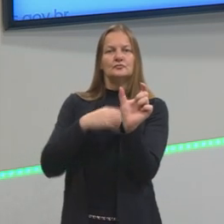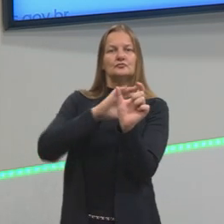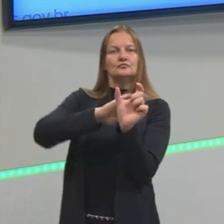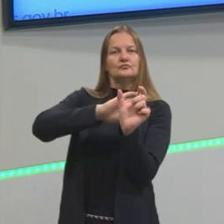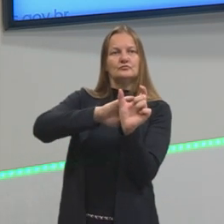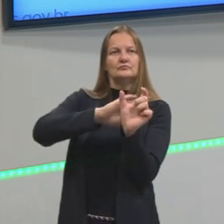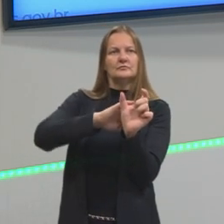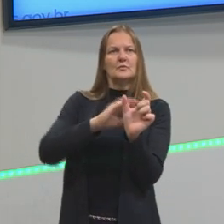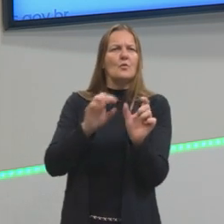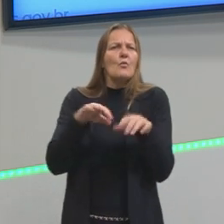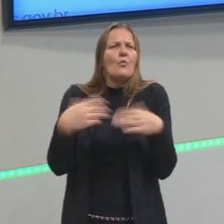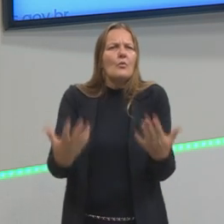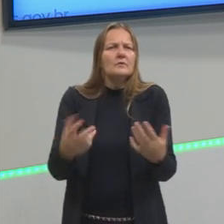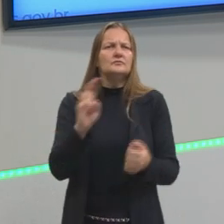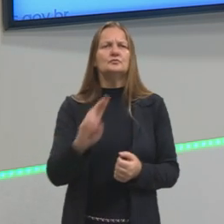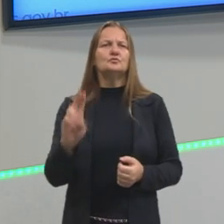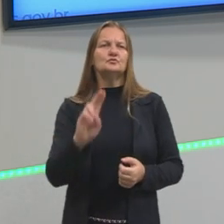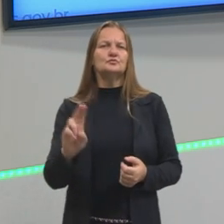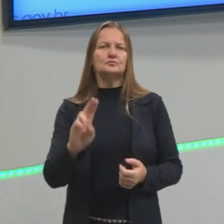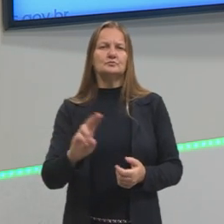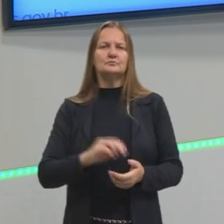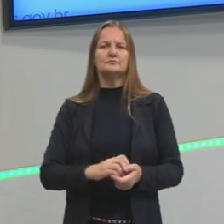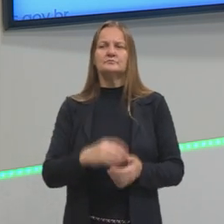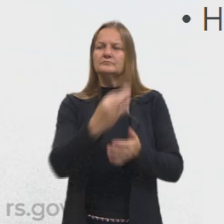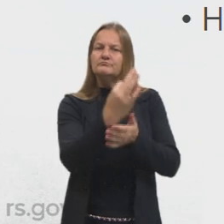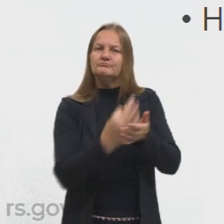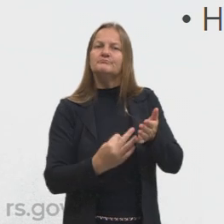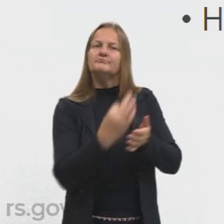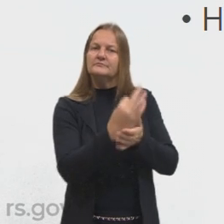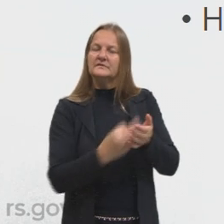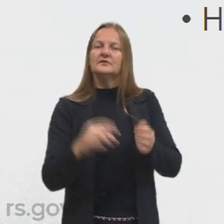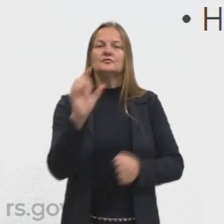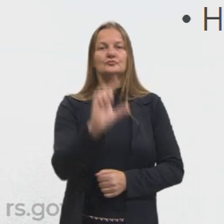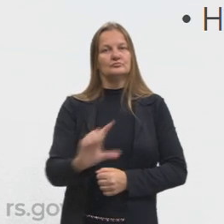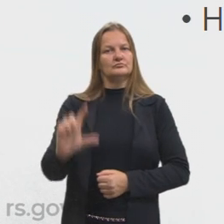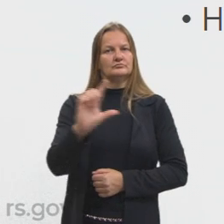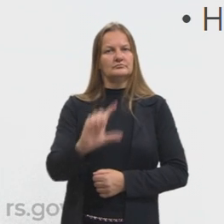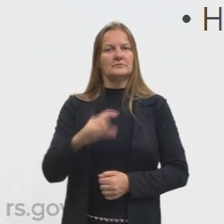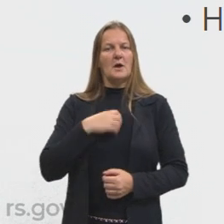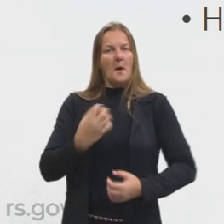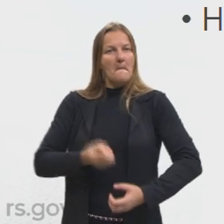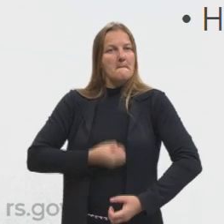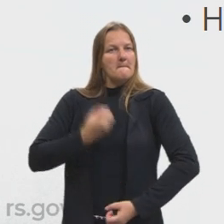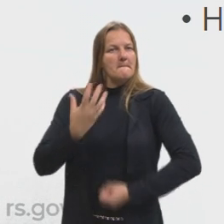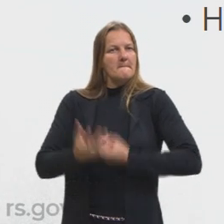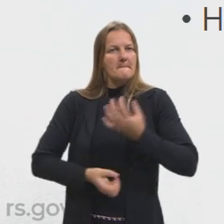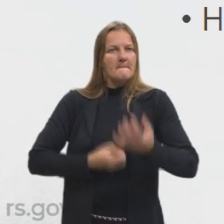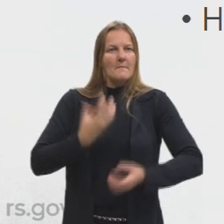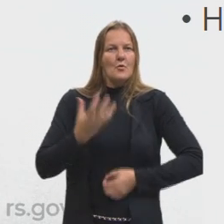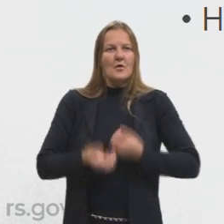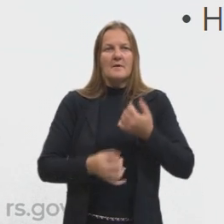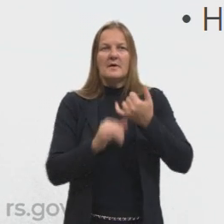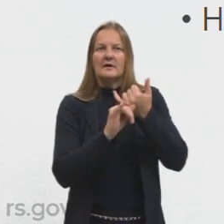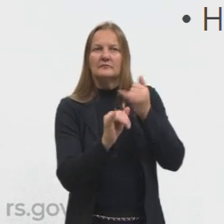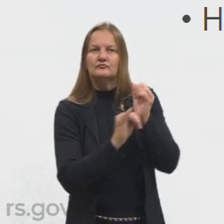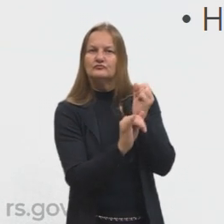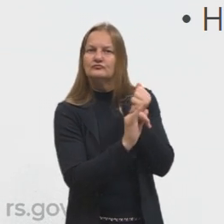a gente vai usar a conotação? Textos literários, poemas, crônicas,